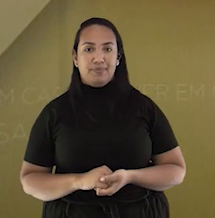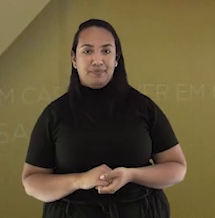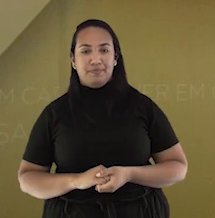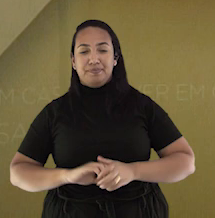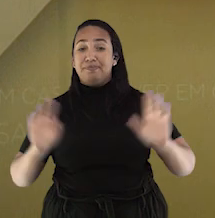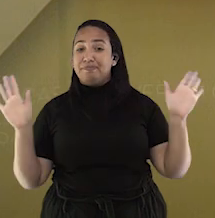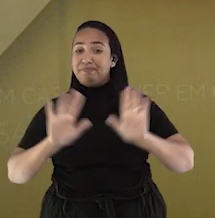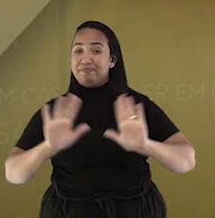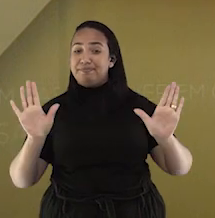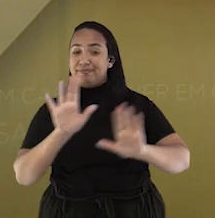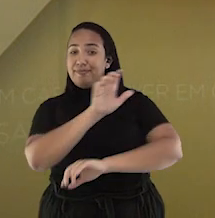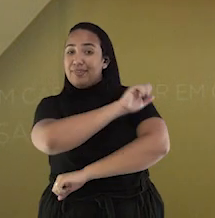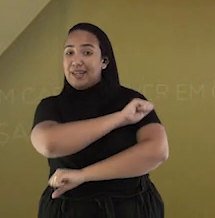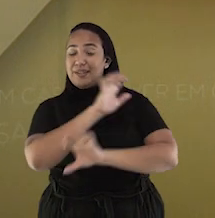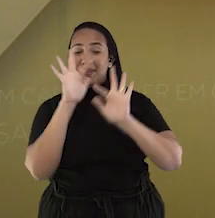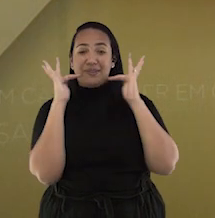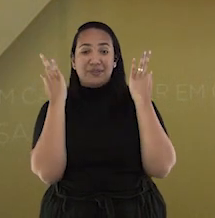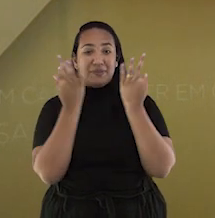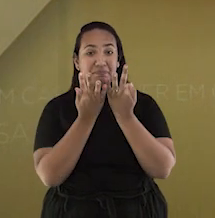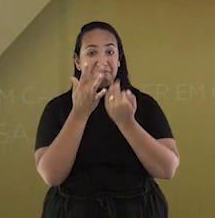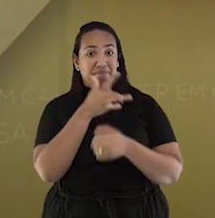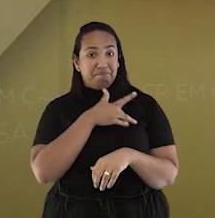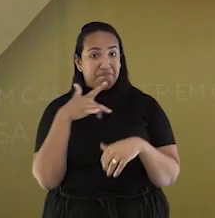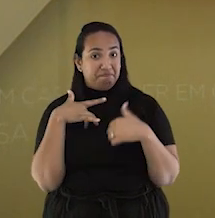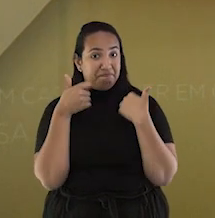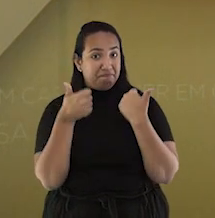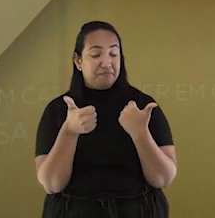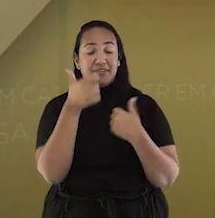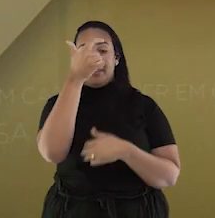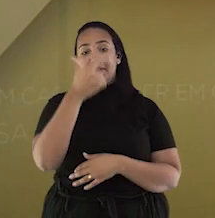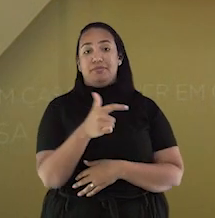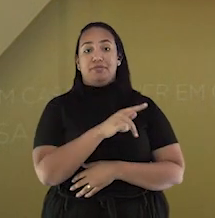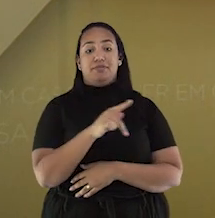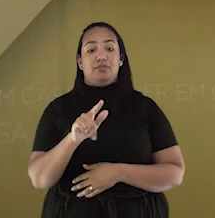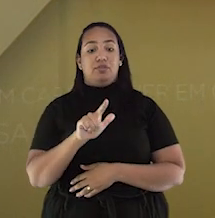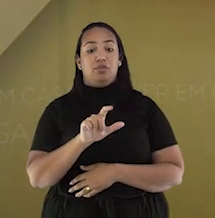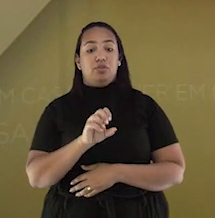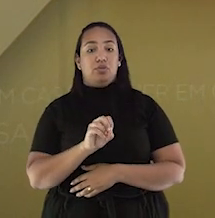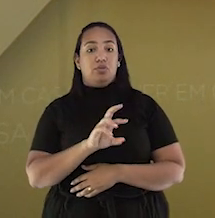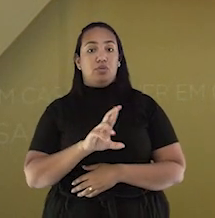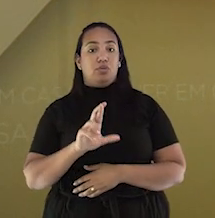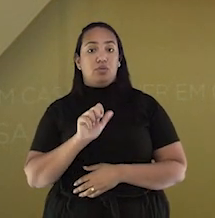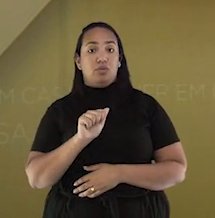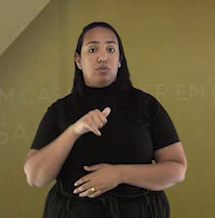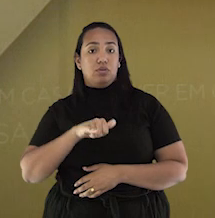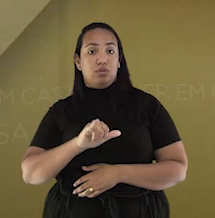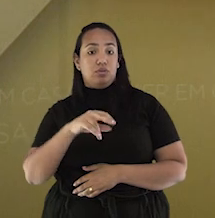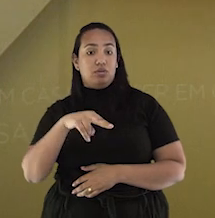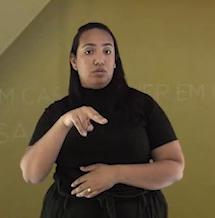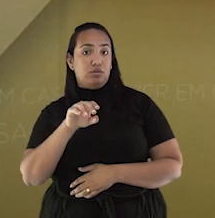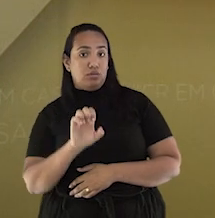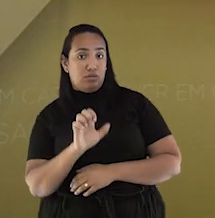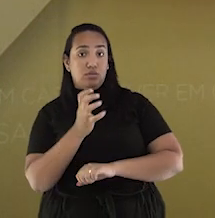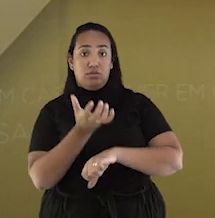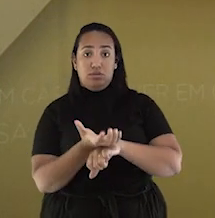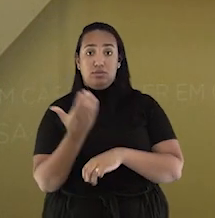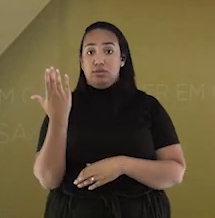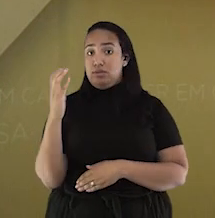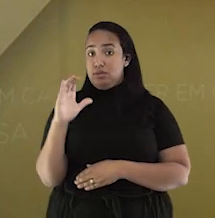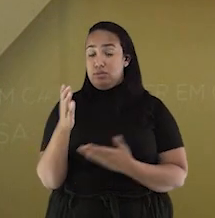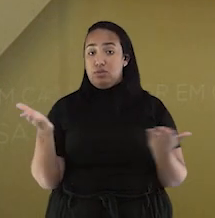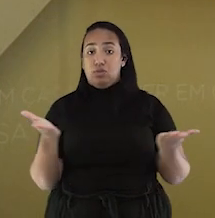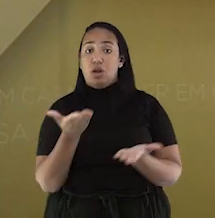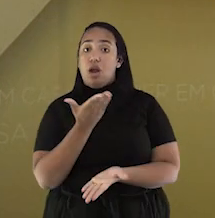Olá, estudantes e familiares, tudo bem com vocês? Sou a professora Lohane, da disciplina de ciências, e essa aula é